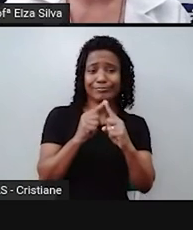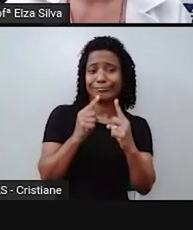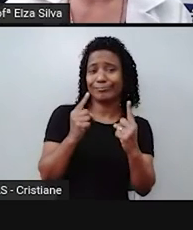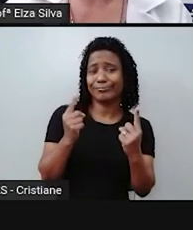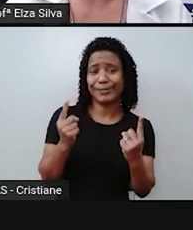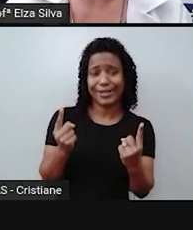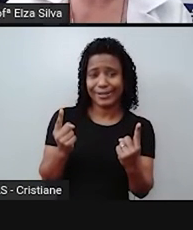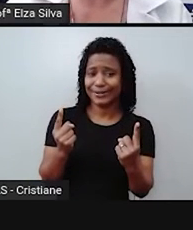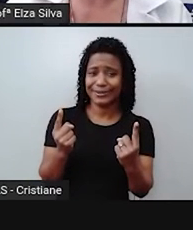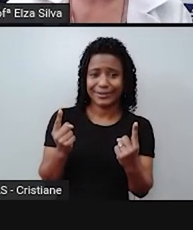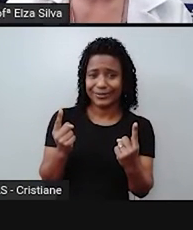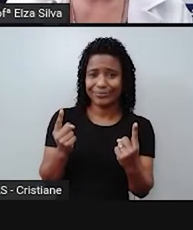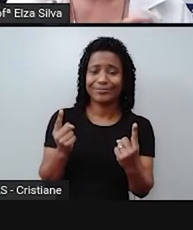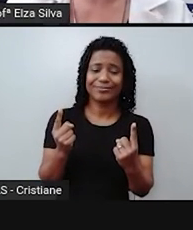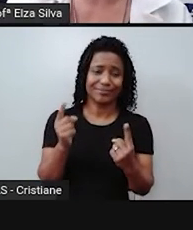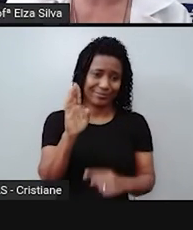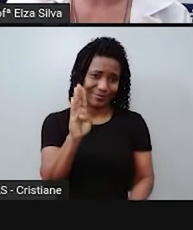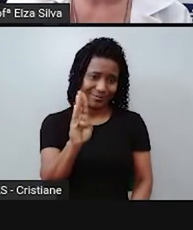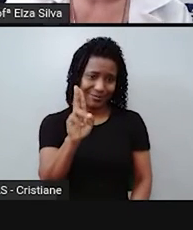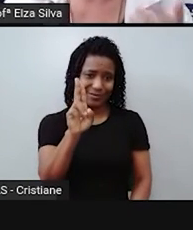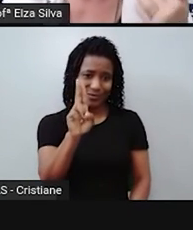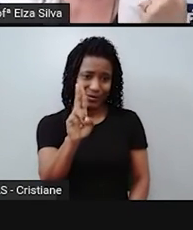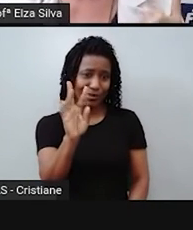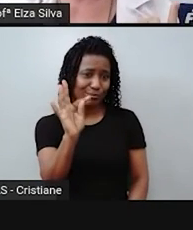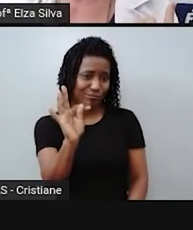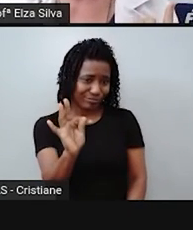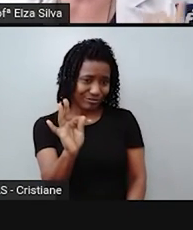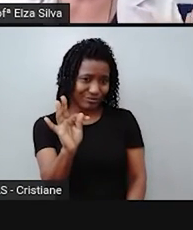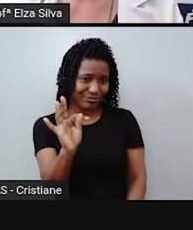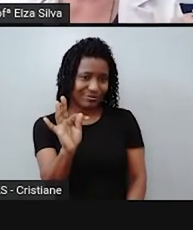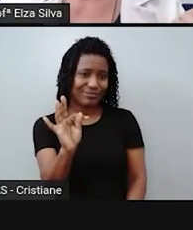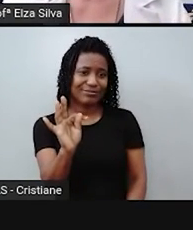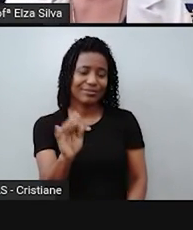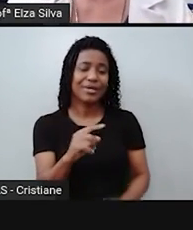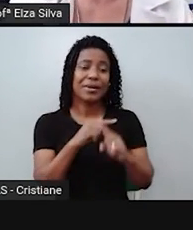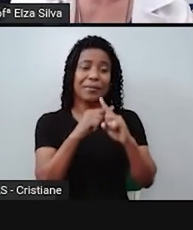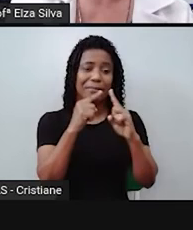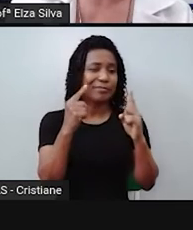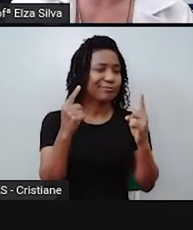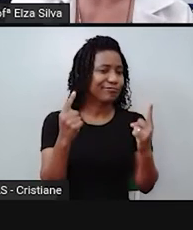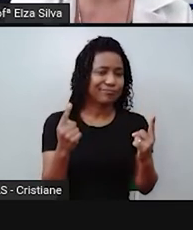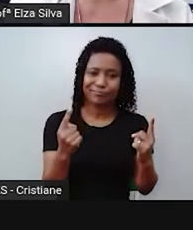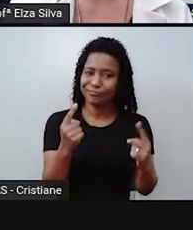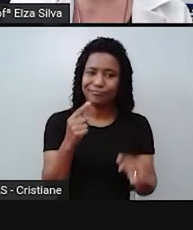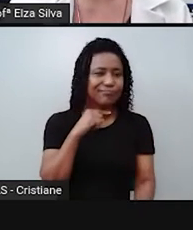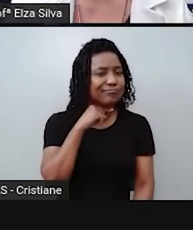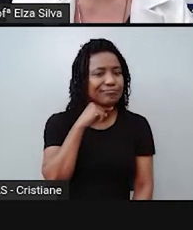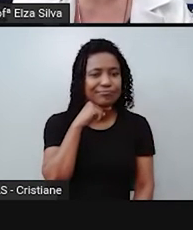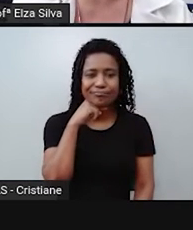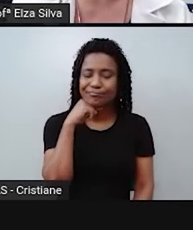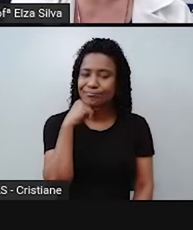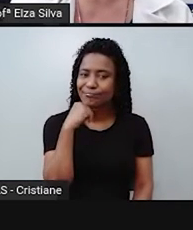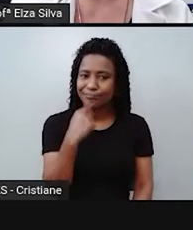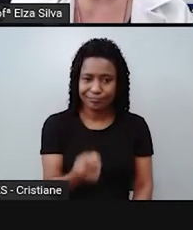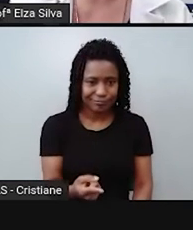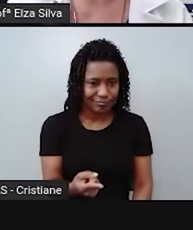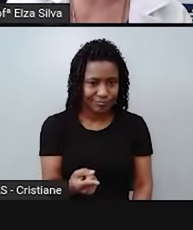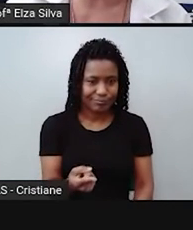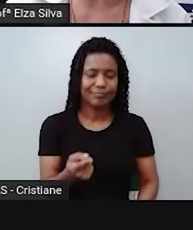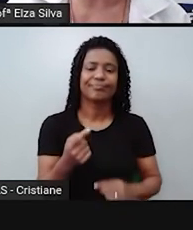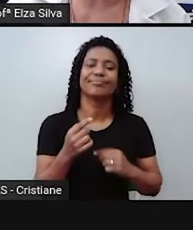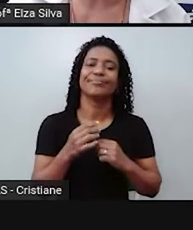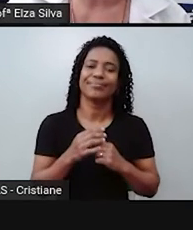o conectivo but, porque ele expressa uma oposição, ou seja, ideias